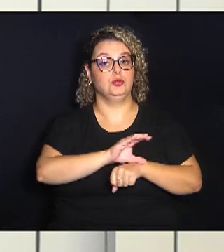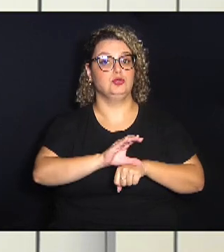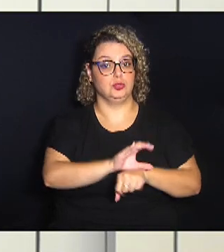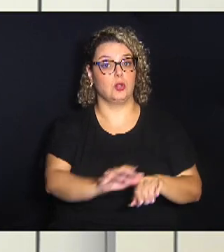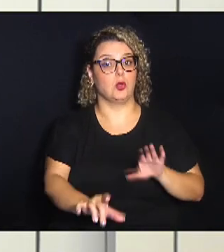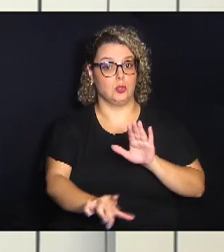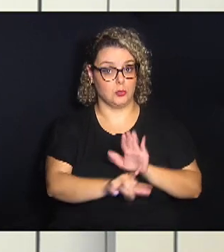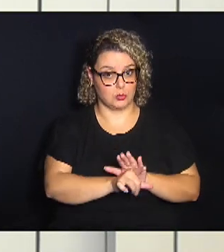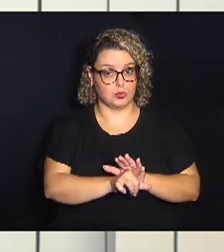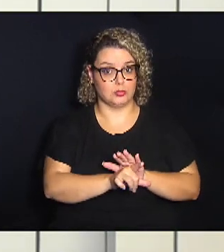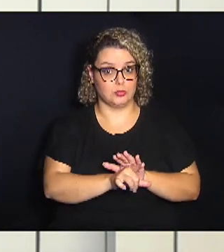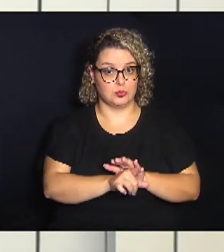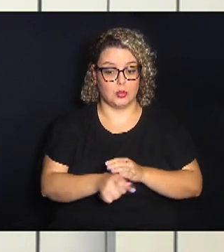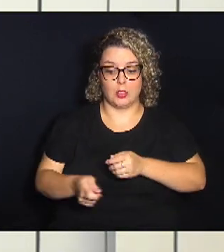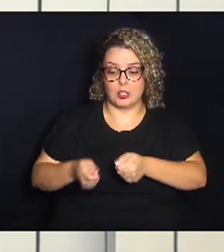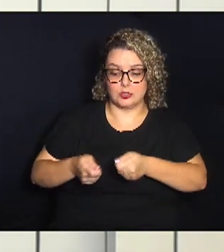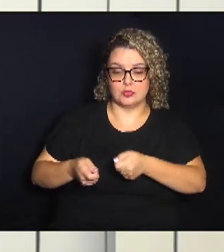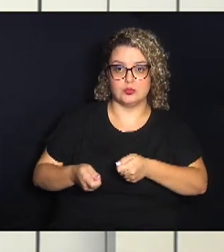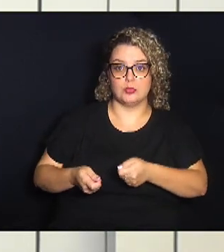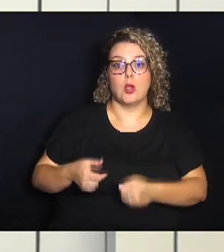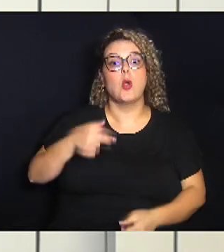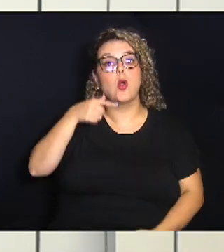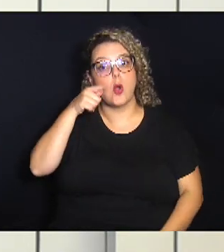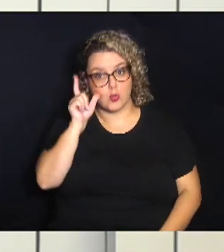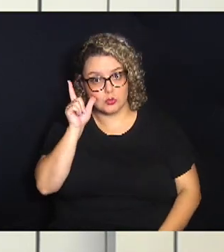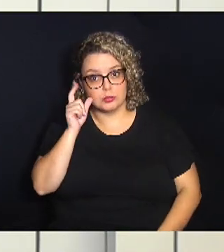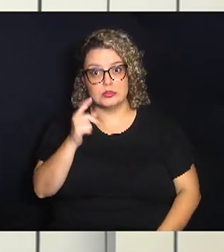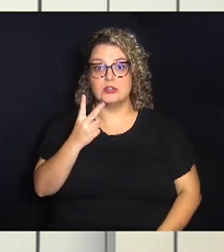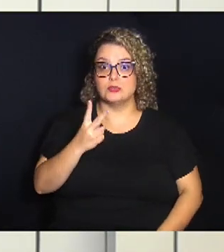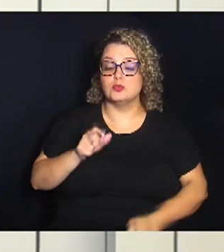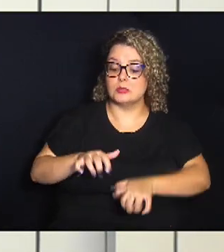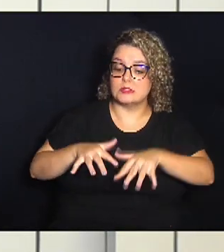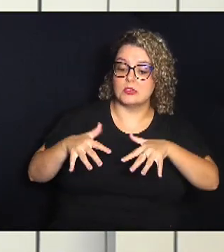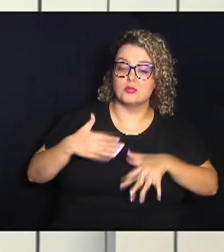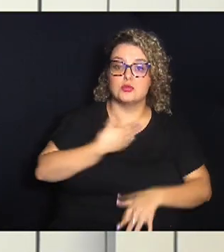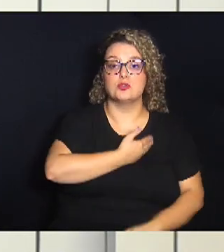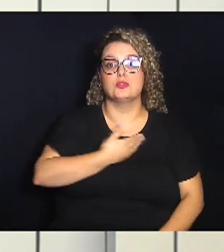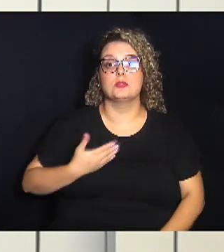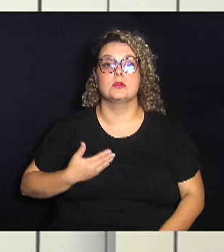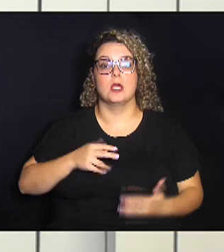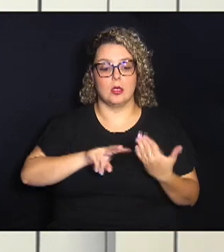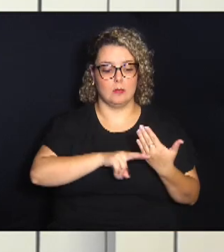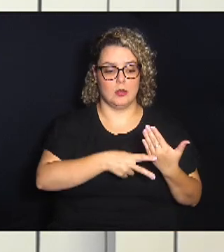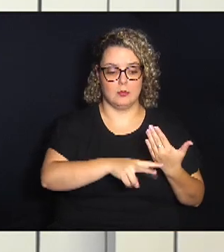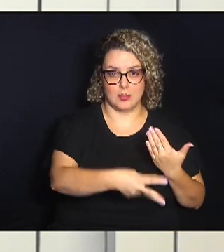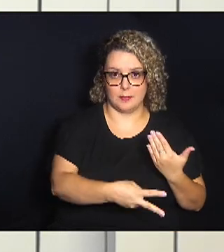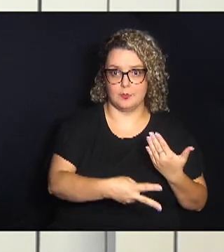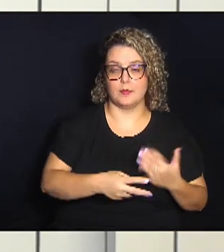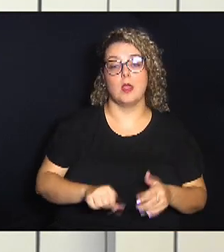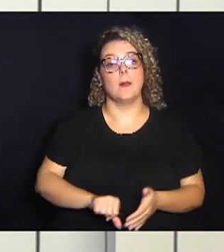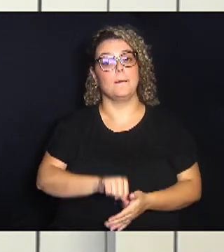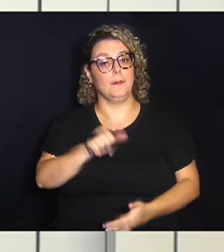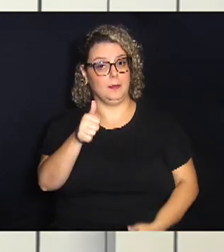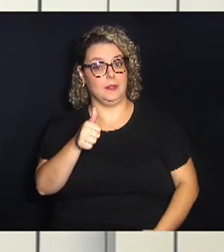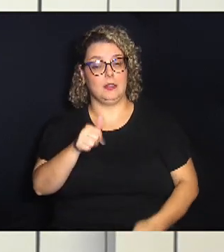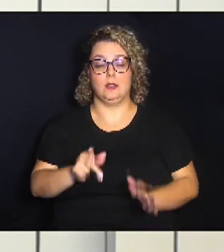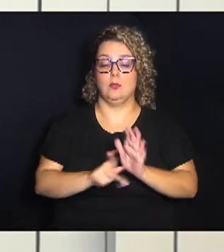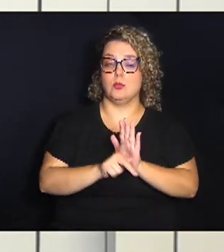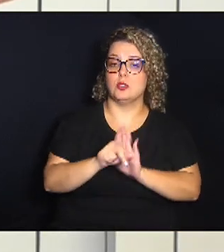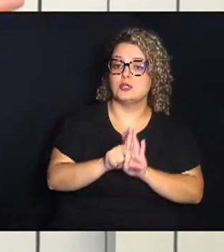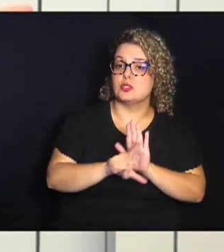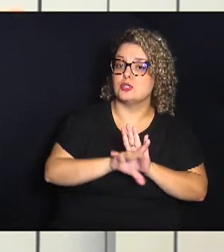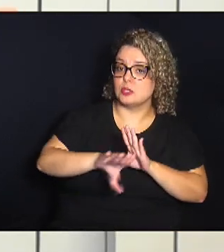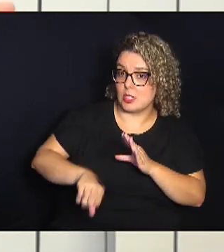Legalidade comandou ontem duas audiências públicas em sequência. A primeira foi sobre o projeto de lei